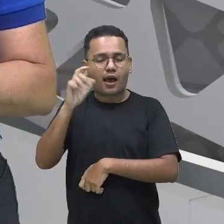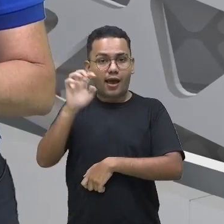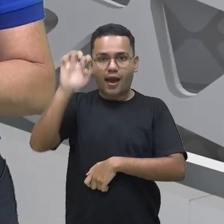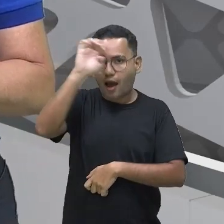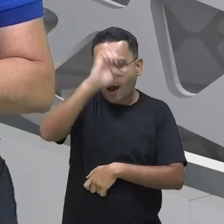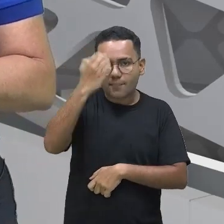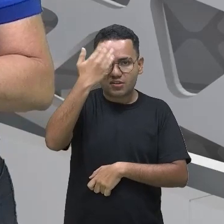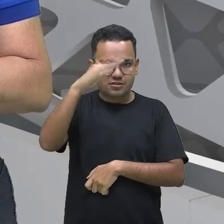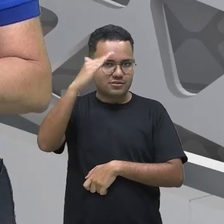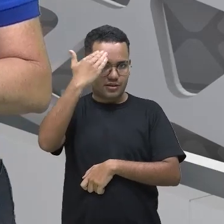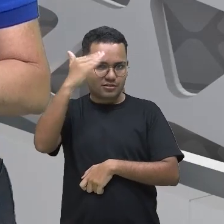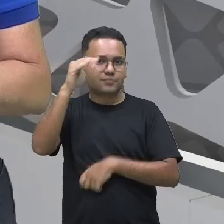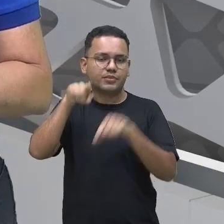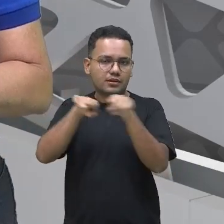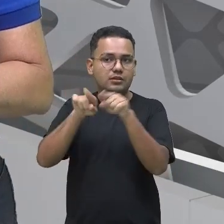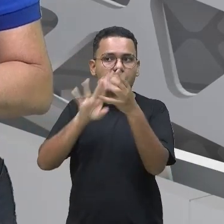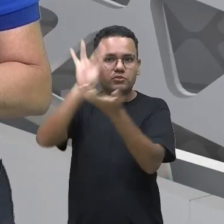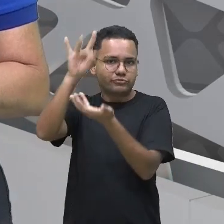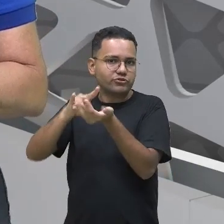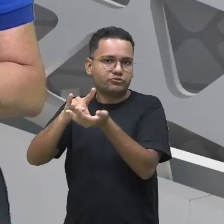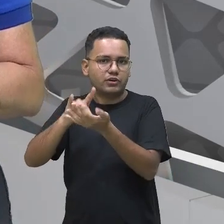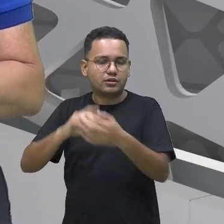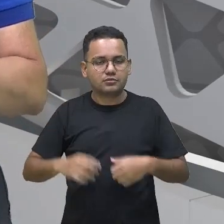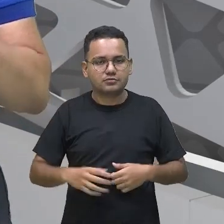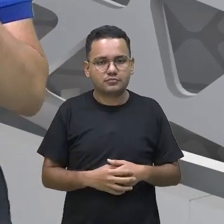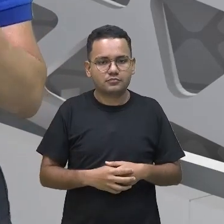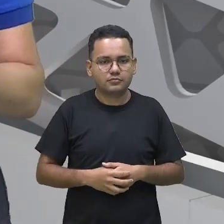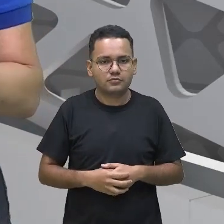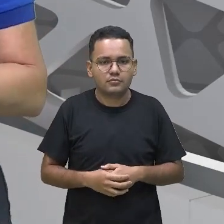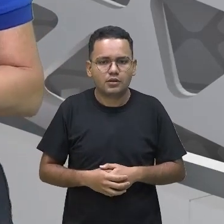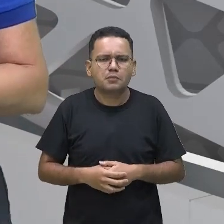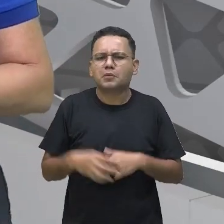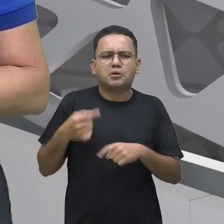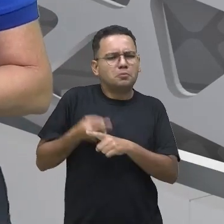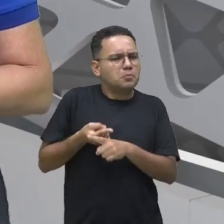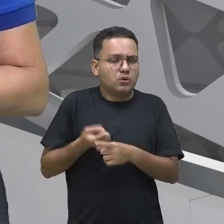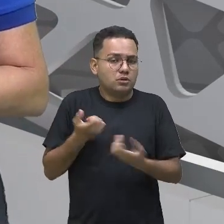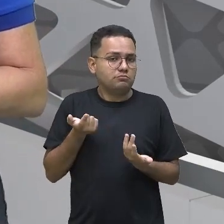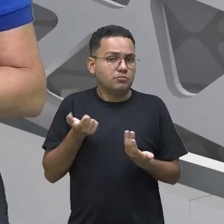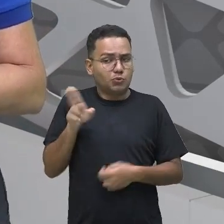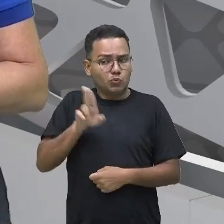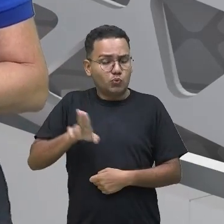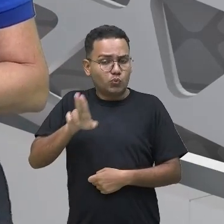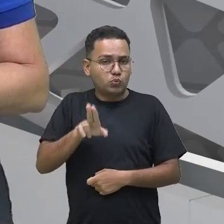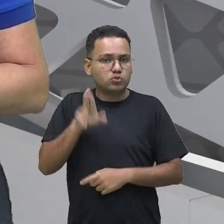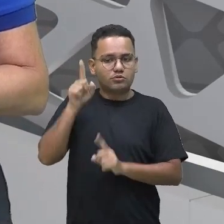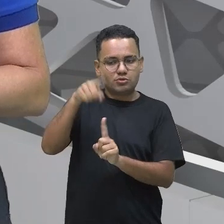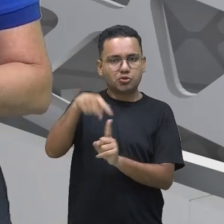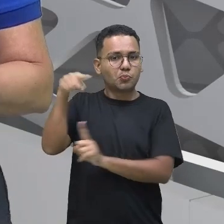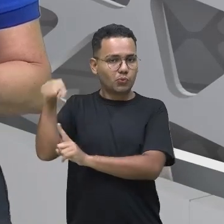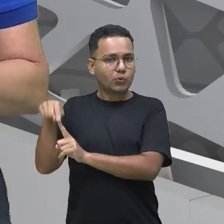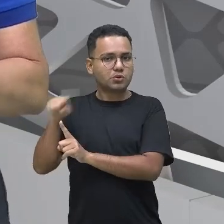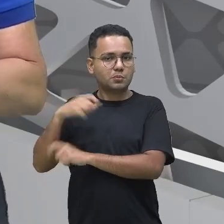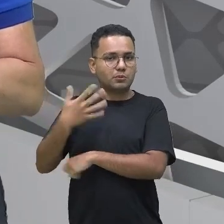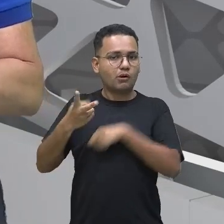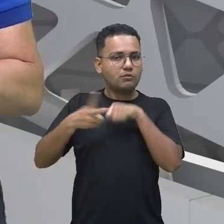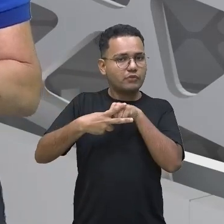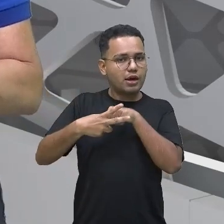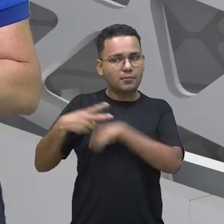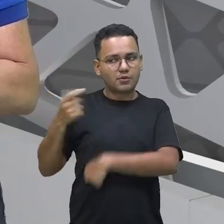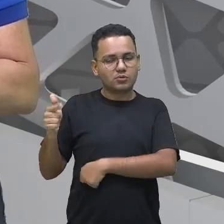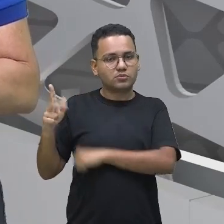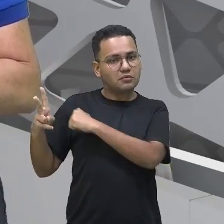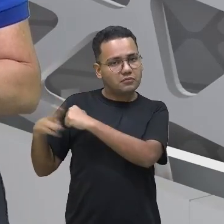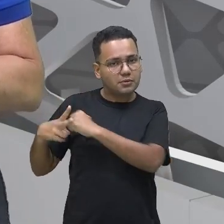né? Bem mais eficiente, por conta da junção dos tipos de linguagem, que isso é muito importante. e hoje os